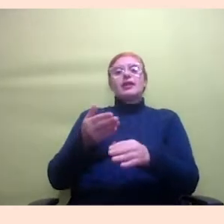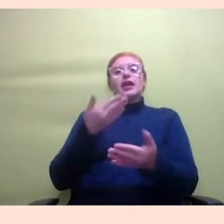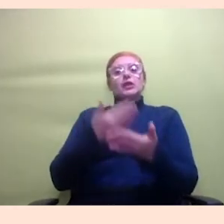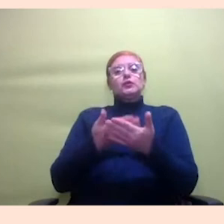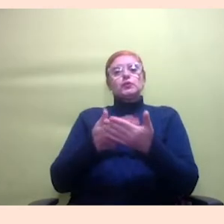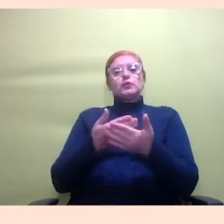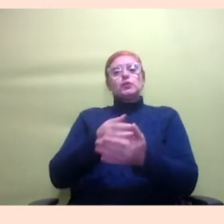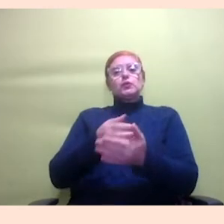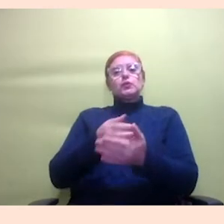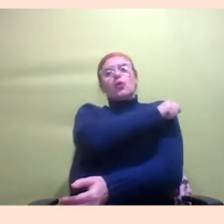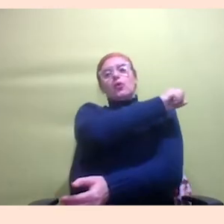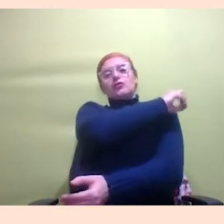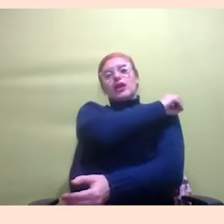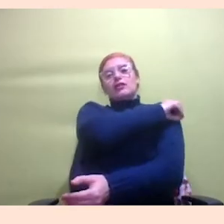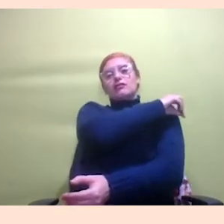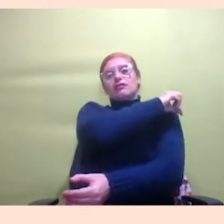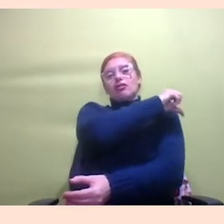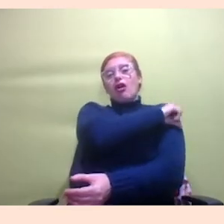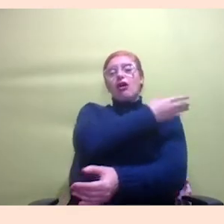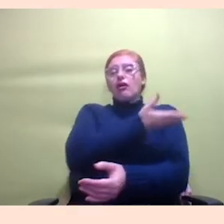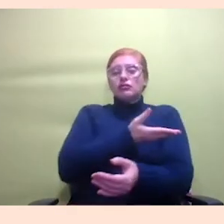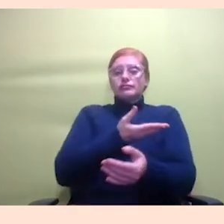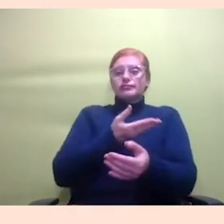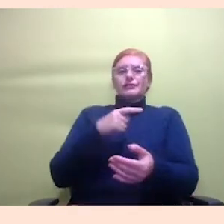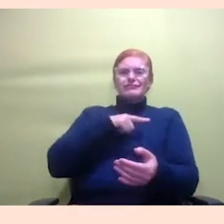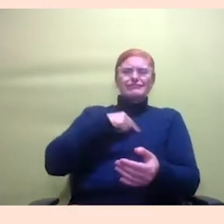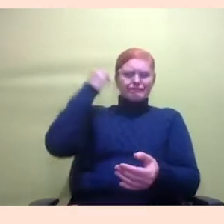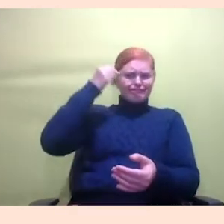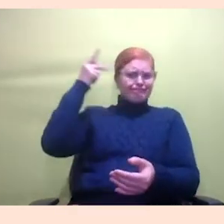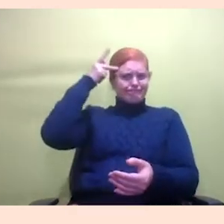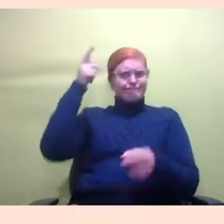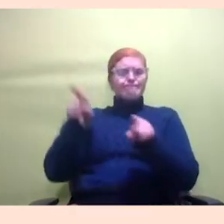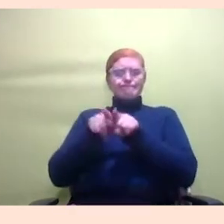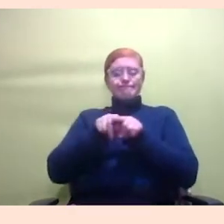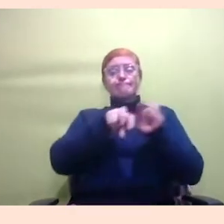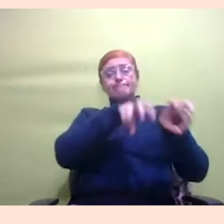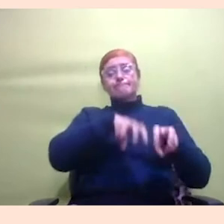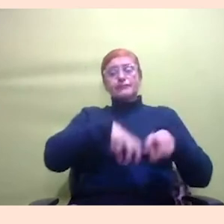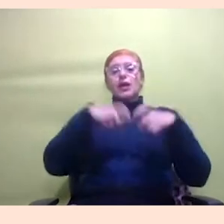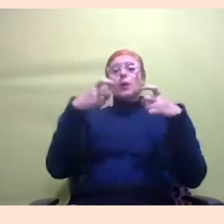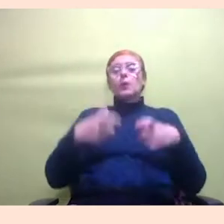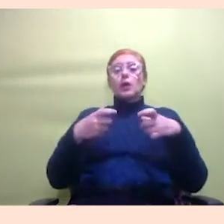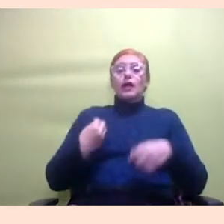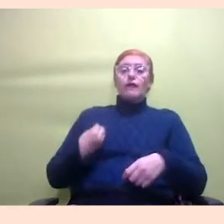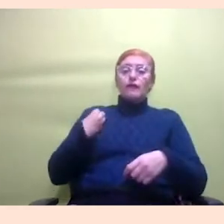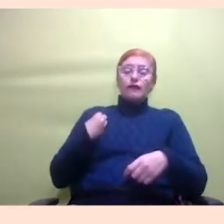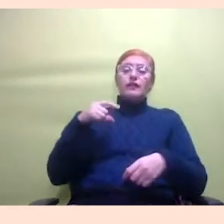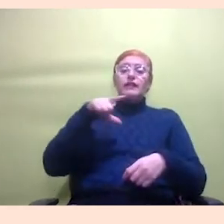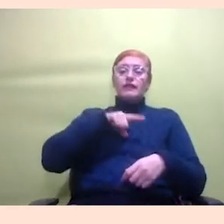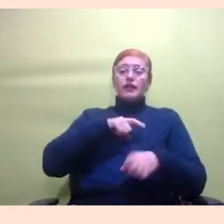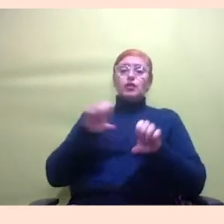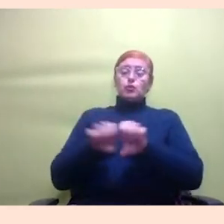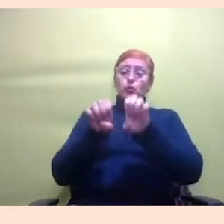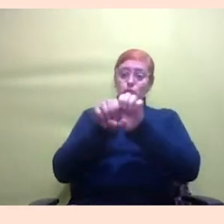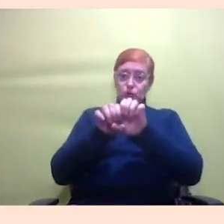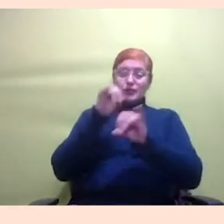Paulo e tem essas experiências no interior também de pessoas que o lugar onde elas estão tem toda a infraestrutura para ter internet o lugar onde